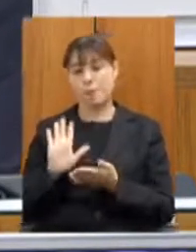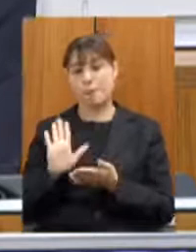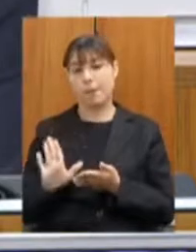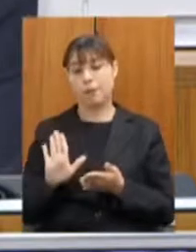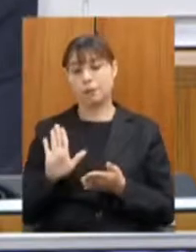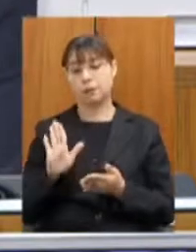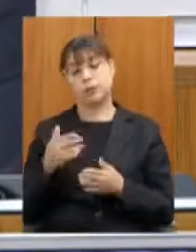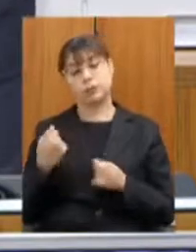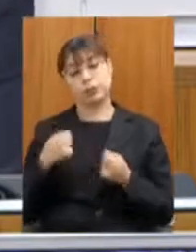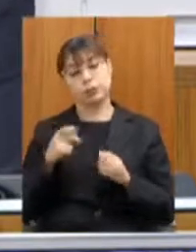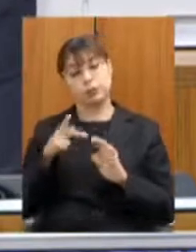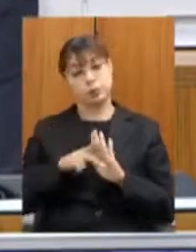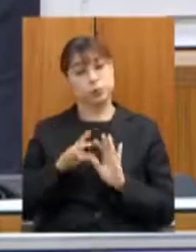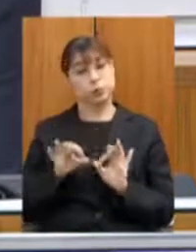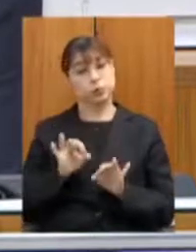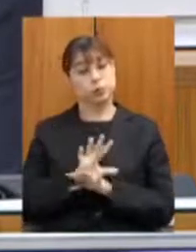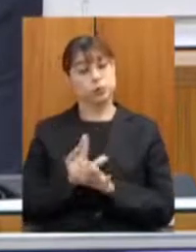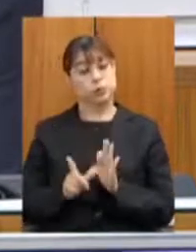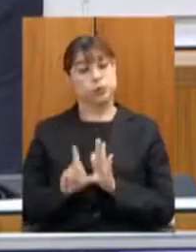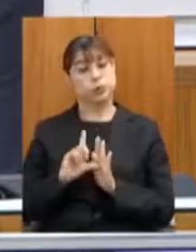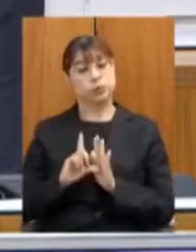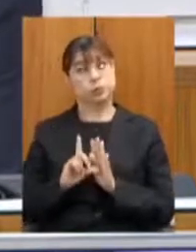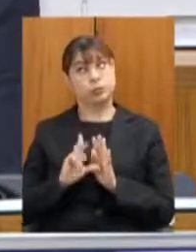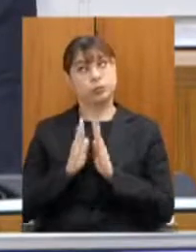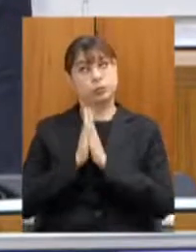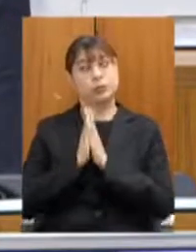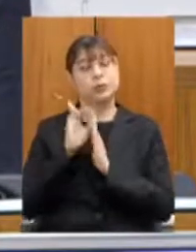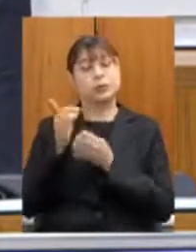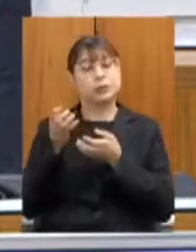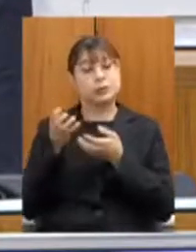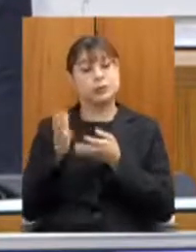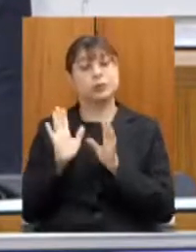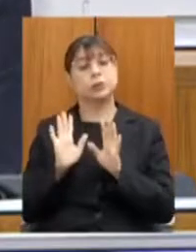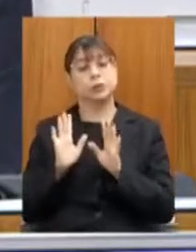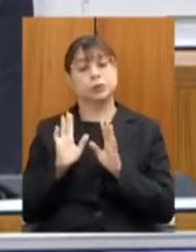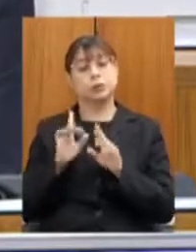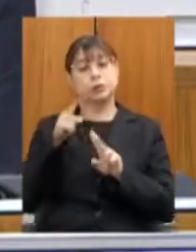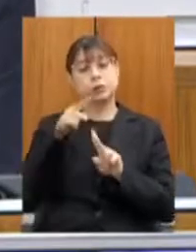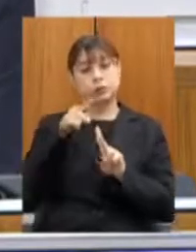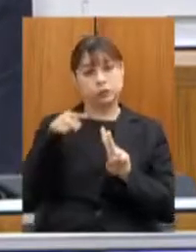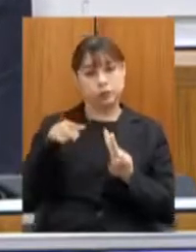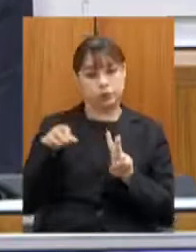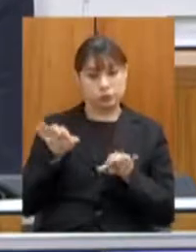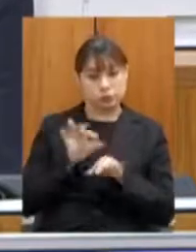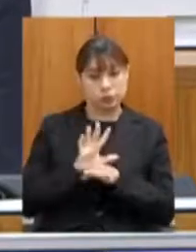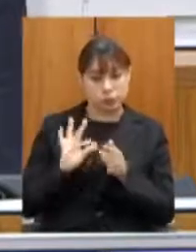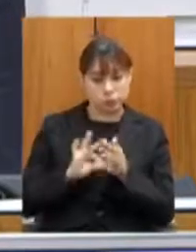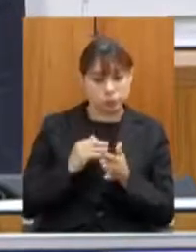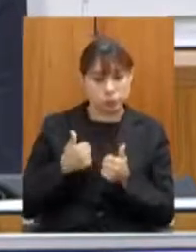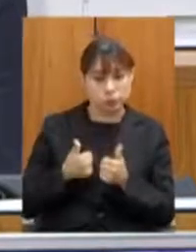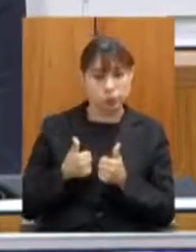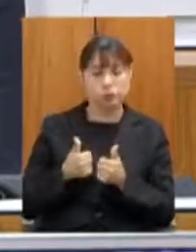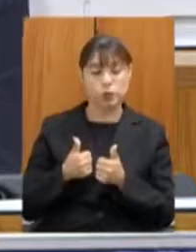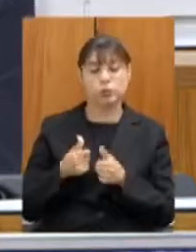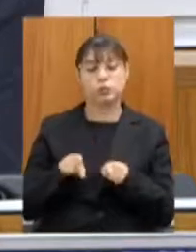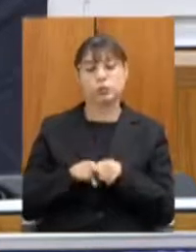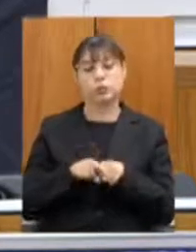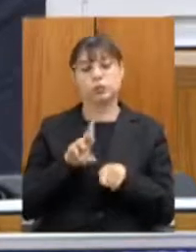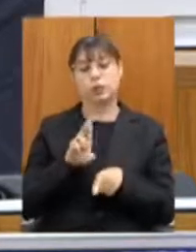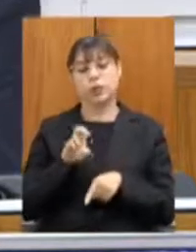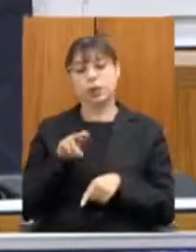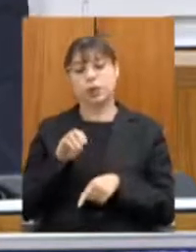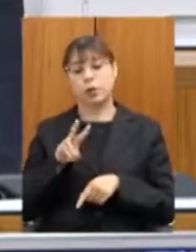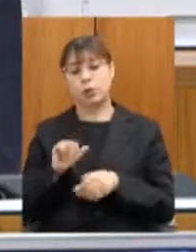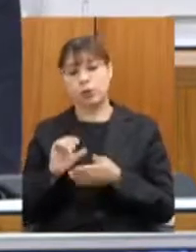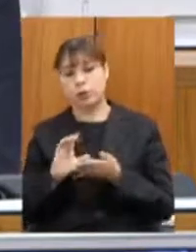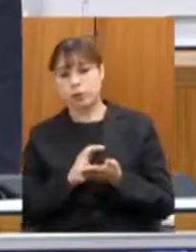porque se Deus quiser com o Acordo da Vale fechando com recursos que venham da Renova com